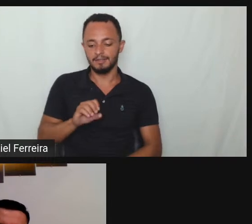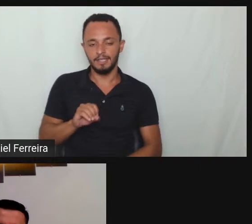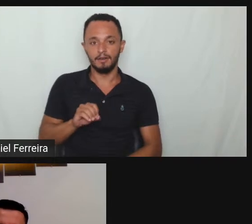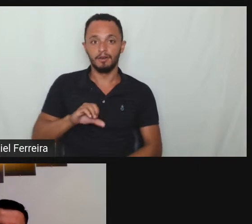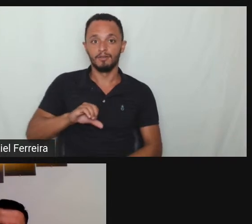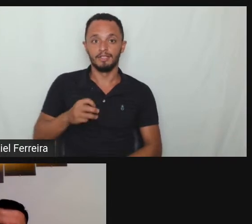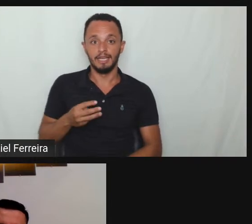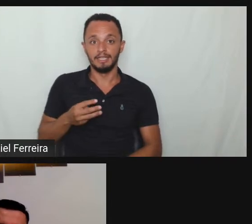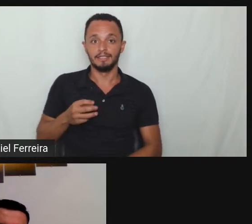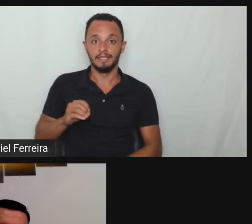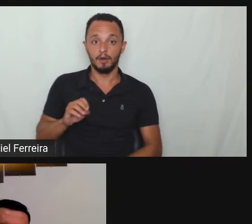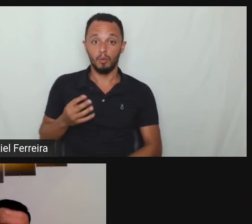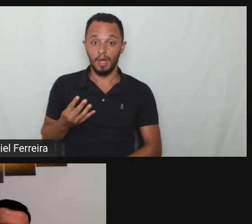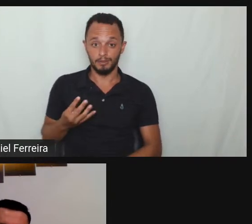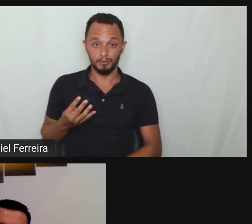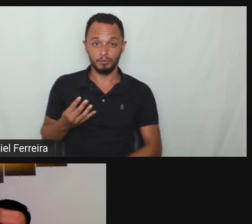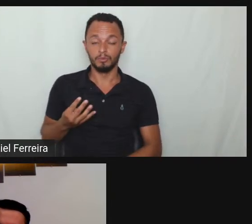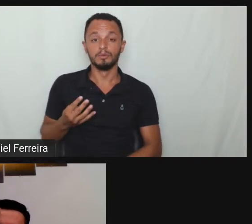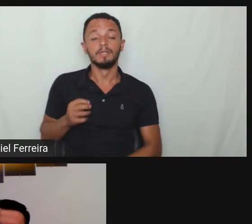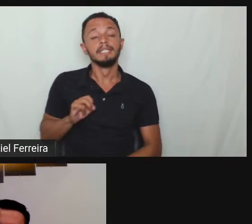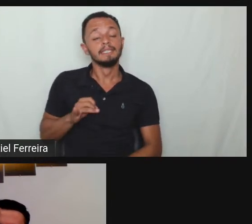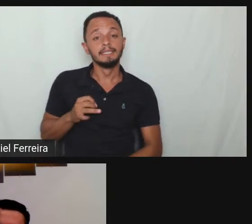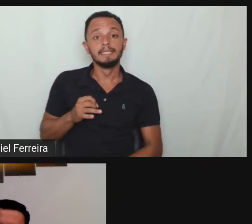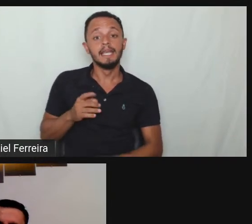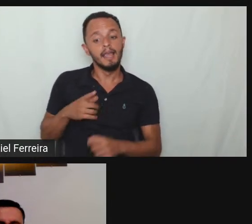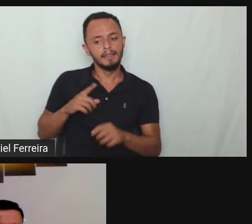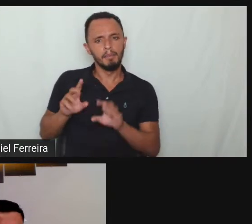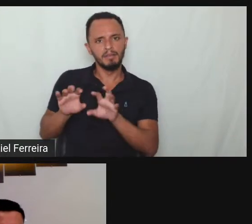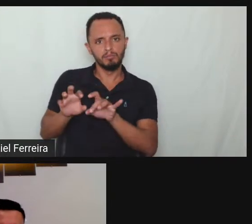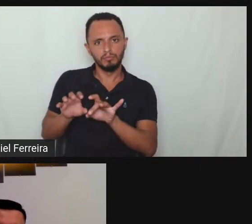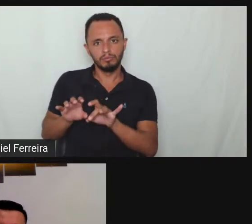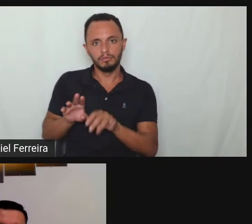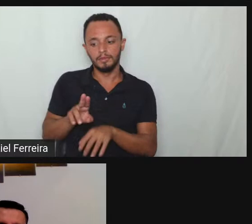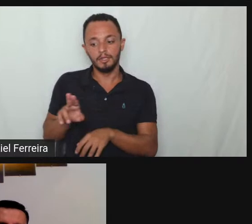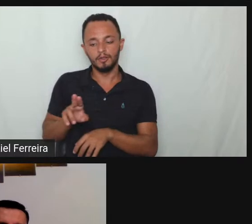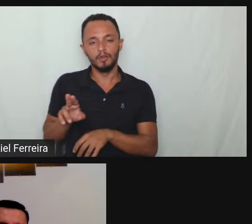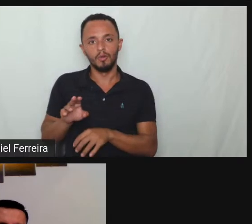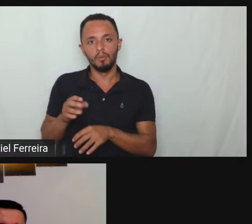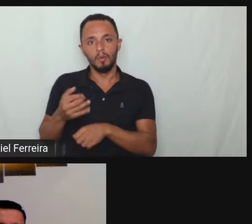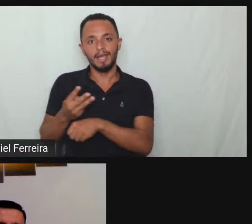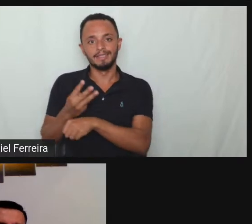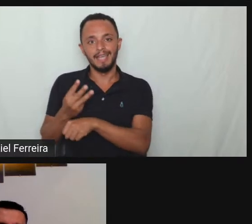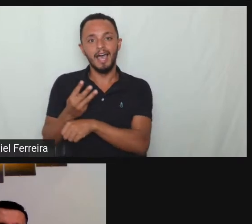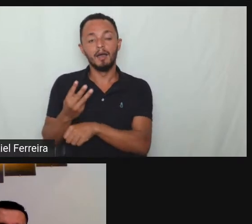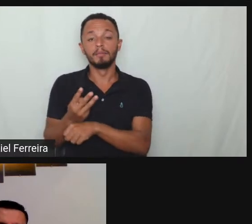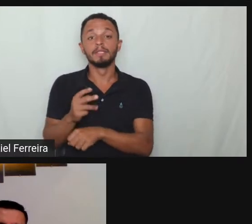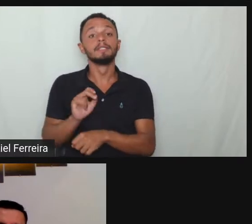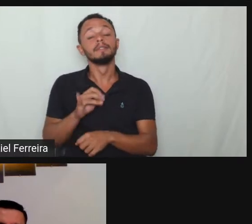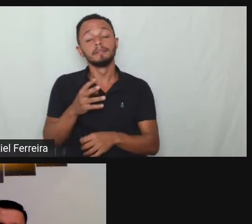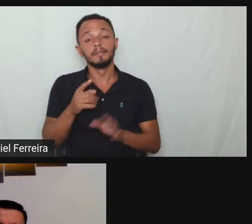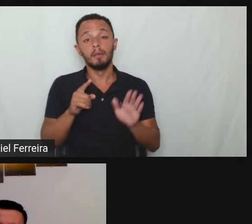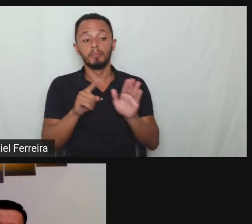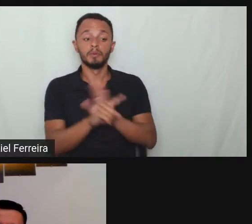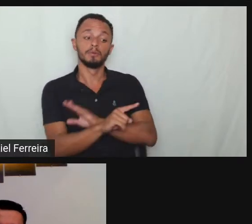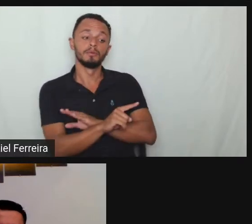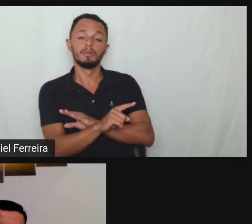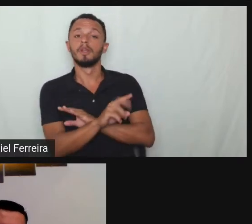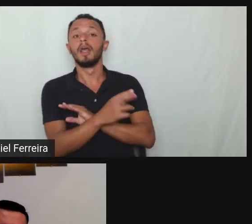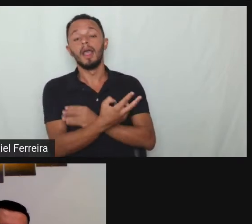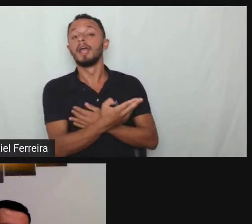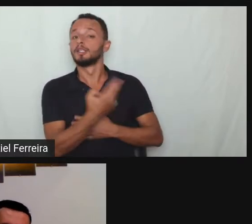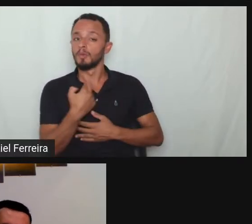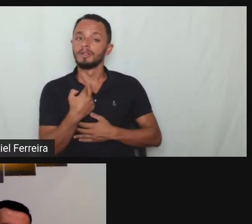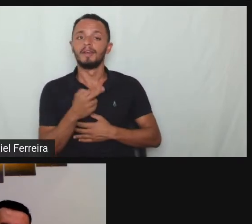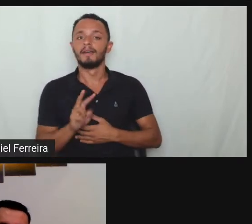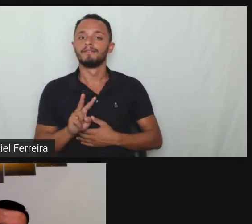a gente responde sim todo mundo que mandar qualquer dúvida qualquer pendência vai ser brevemente respondido agradeço demais aí a